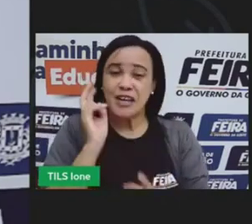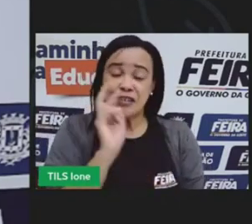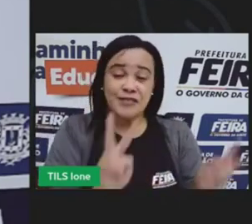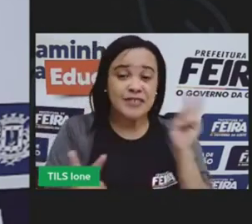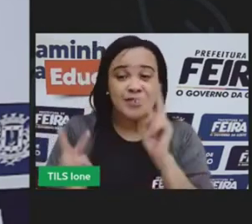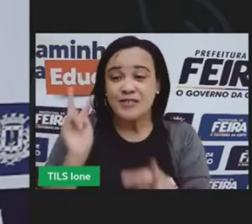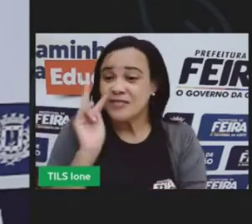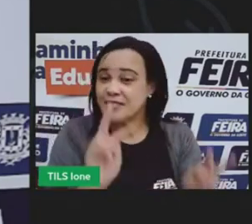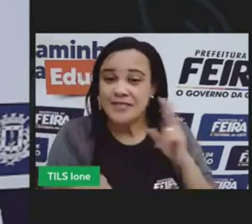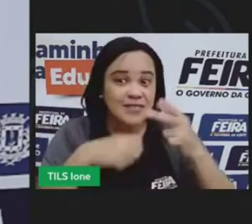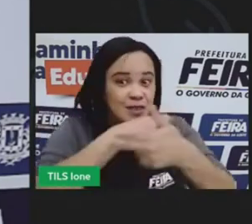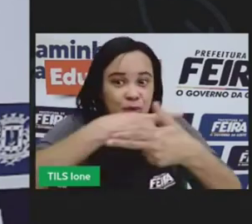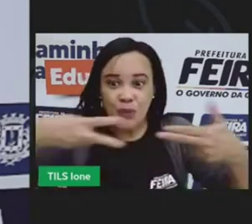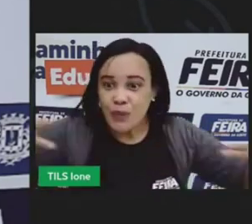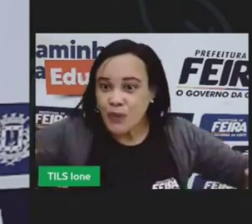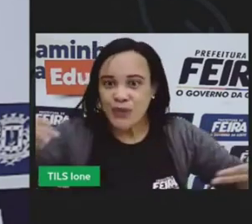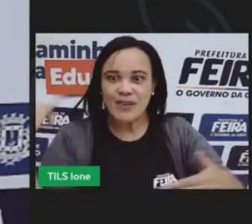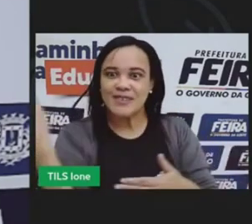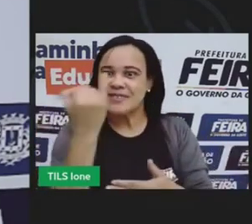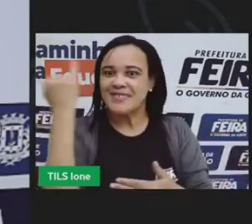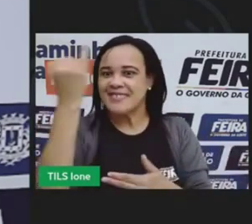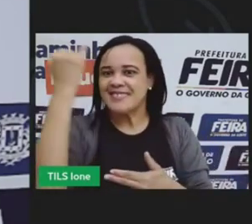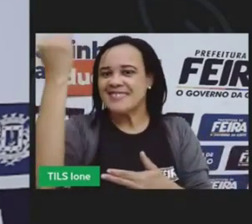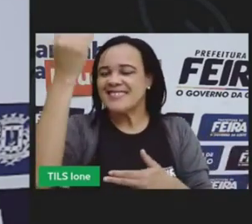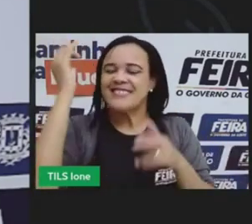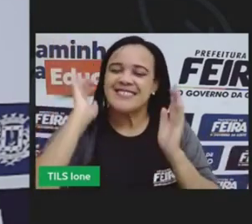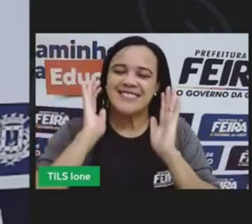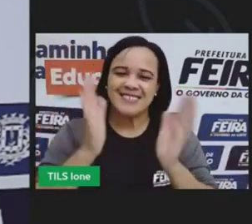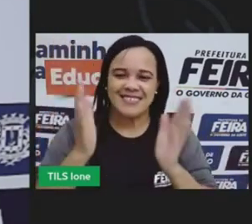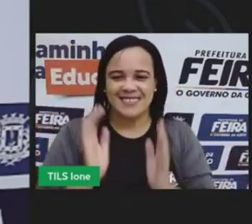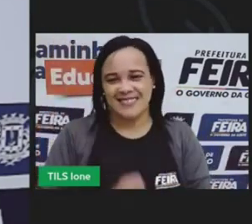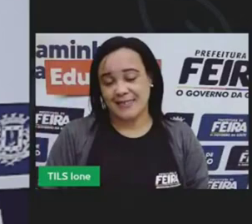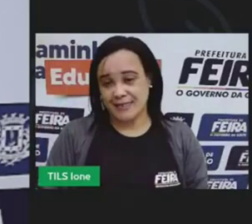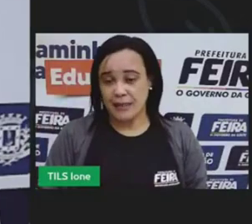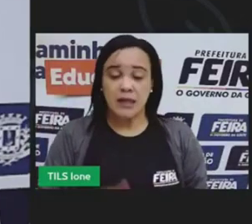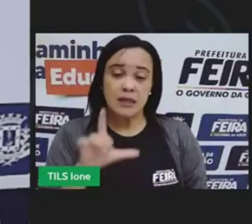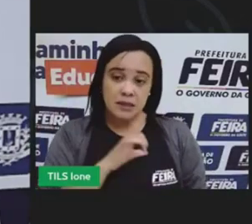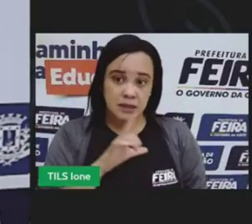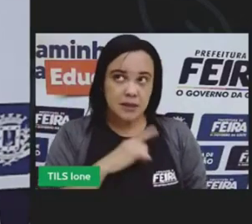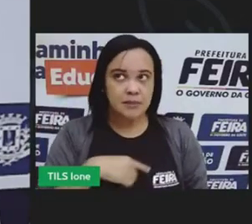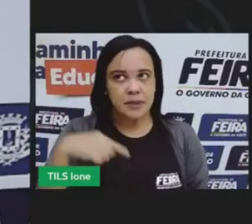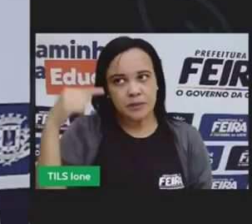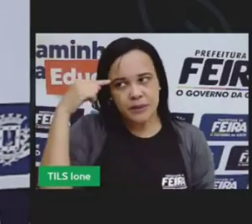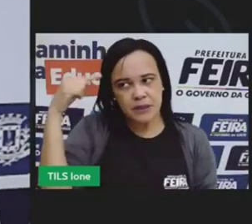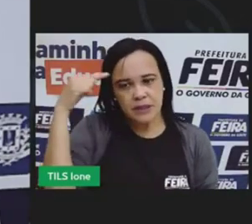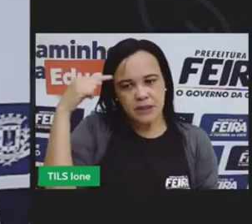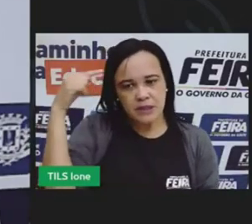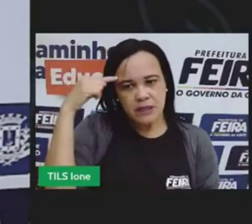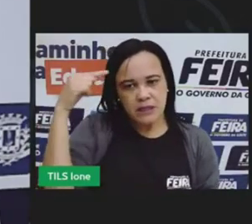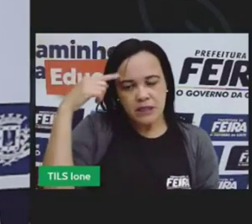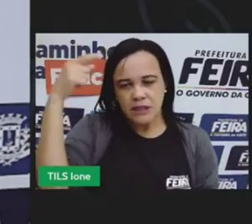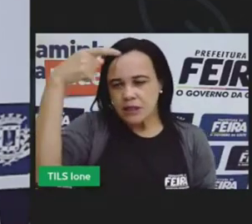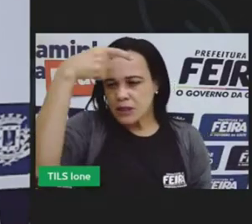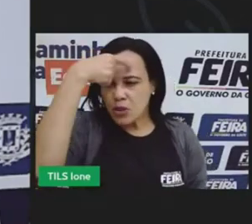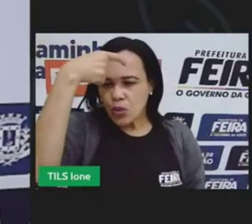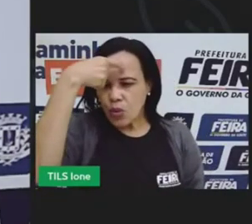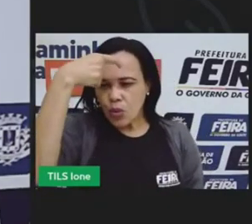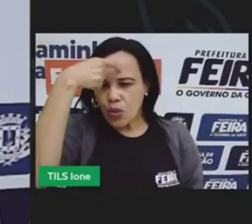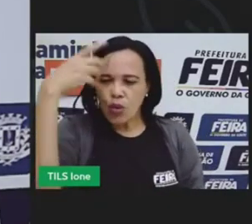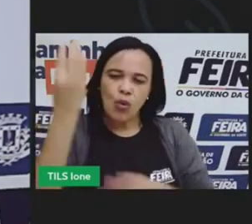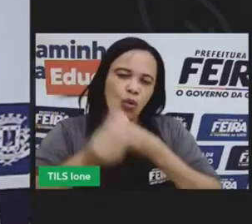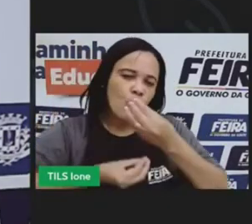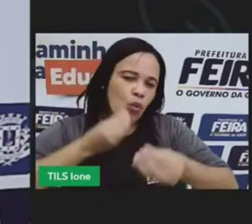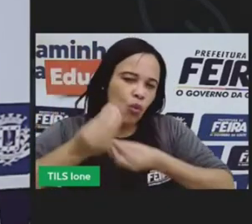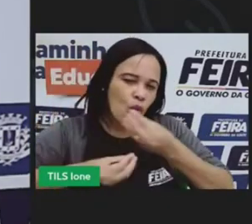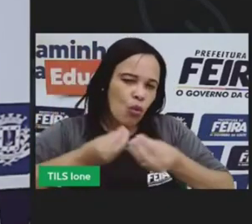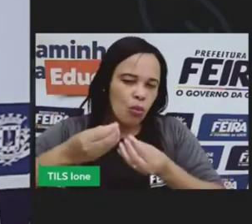a aula vimos a importância de ter um consumo consciente de refletir sobre o que você quer e o que